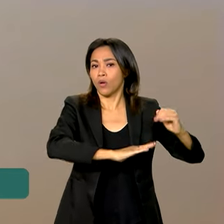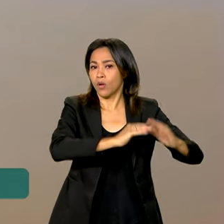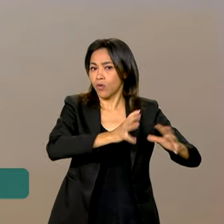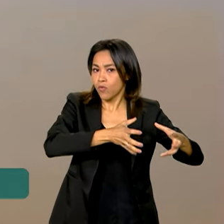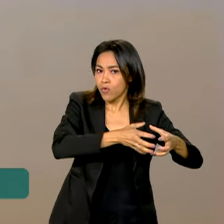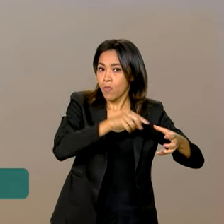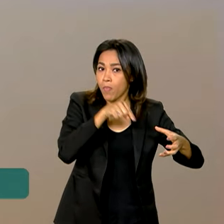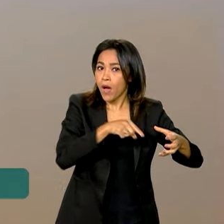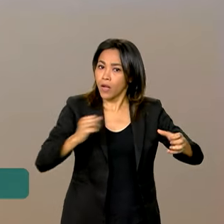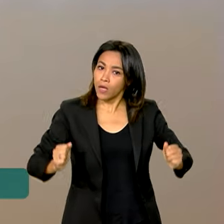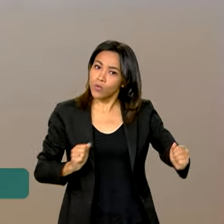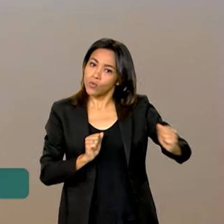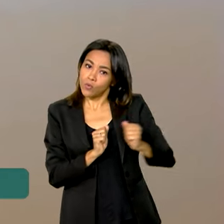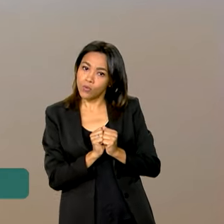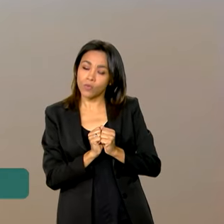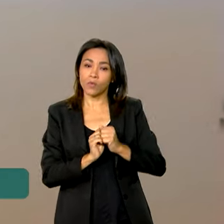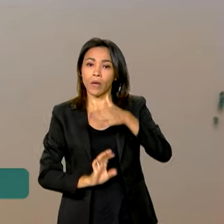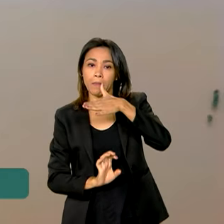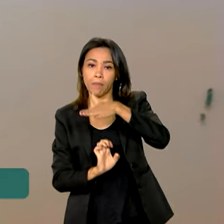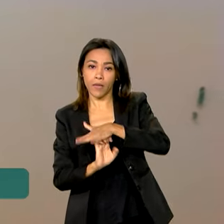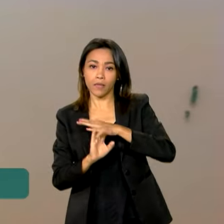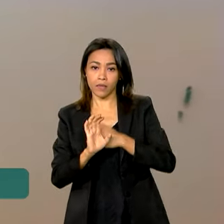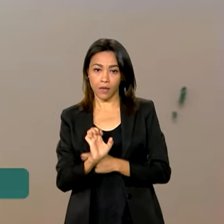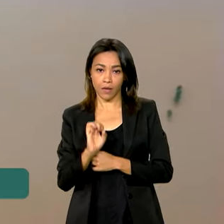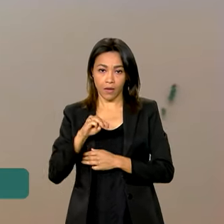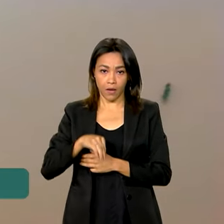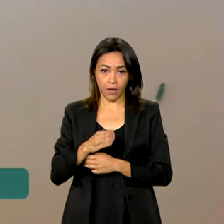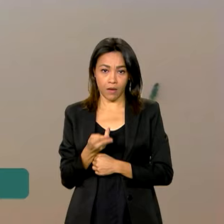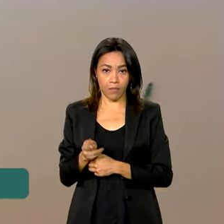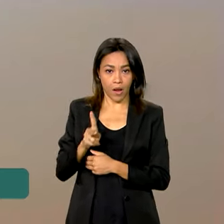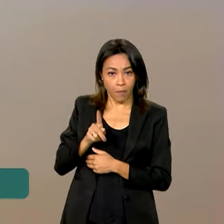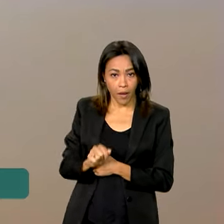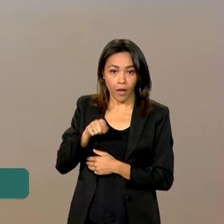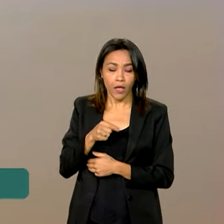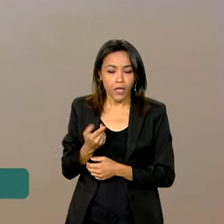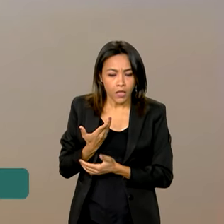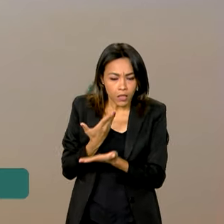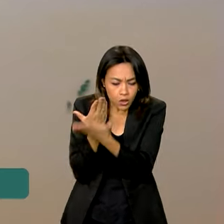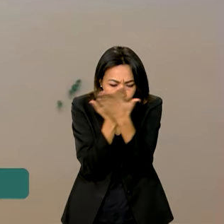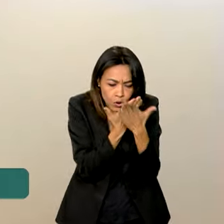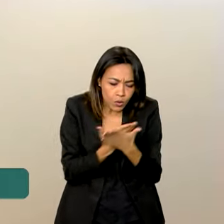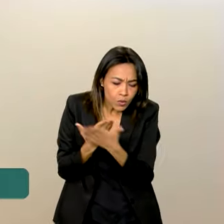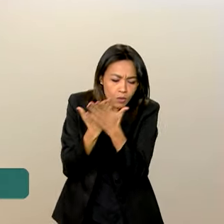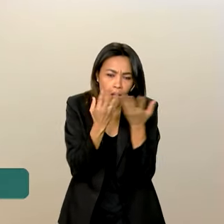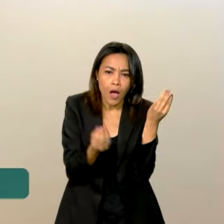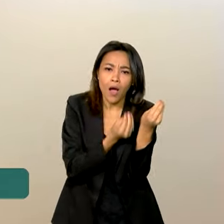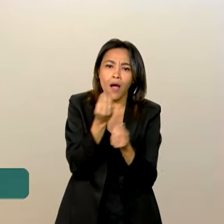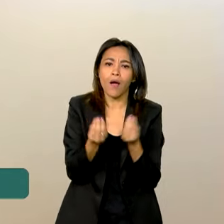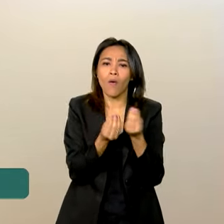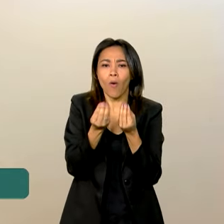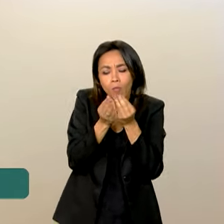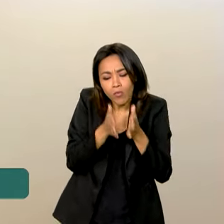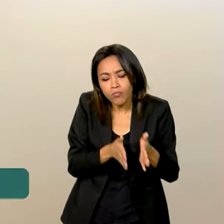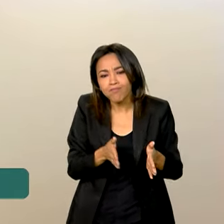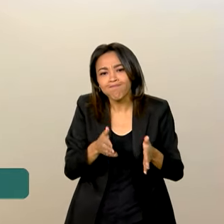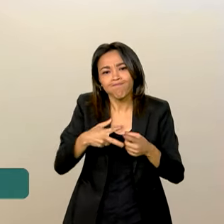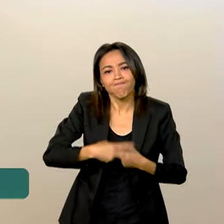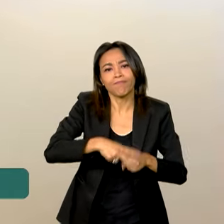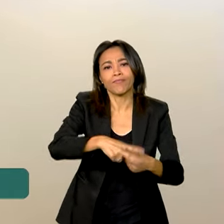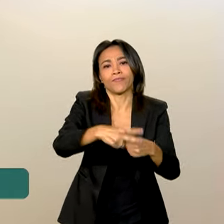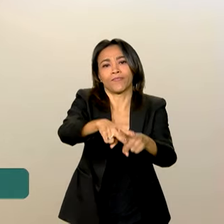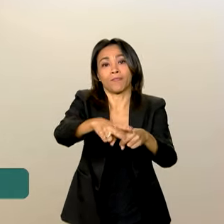a Embrapa, fazer o diagnóstico da situação em campo e estudar caminhos para a reconstrução. O governo federal também